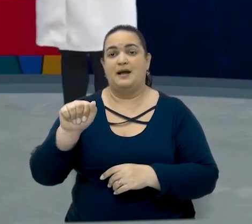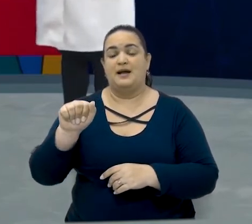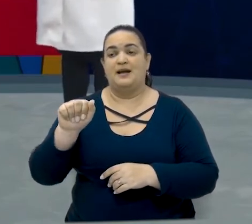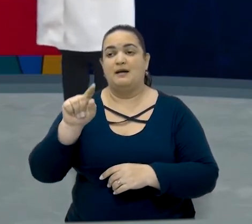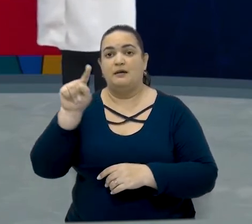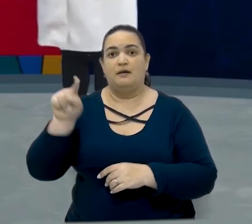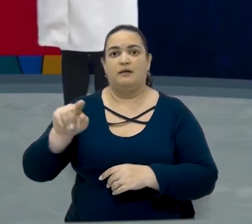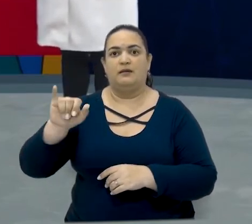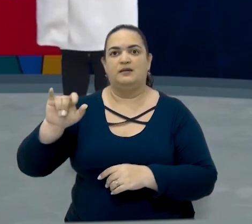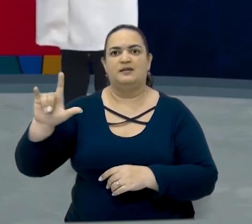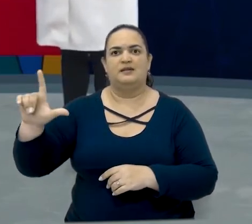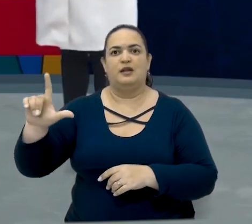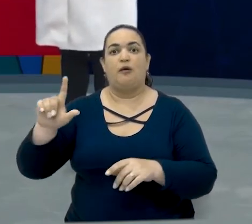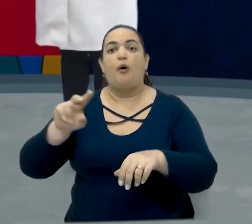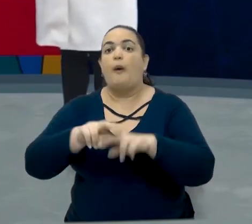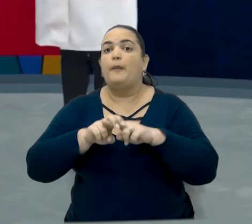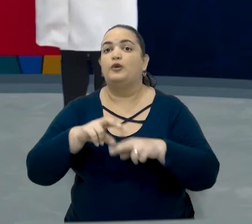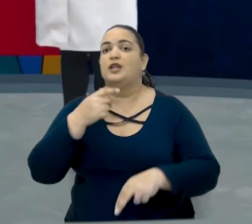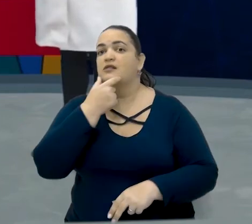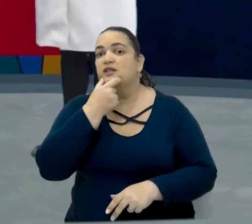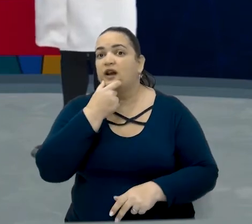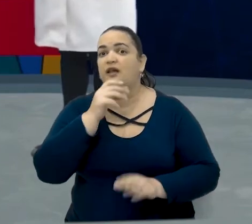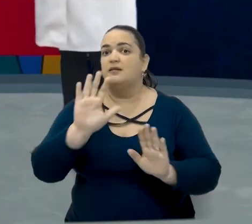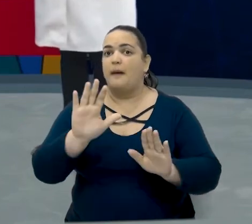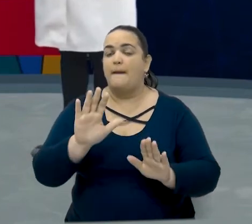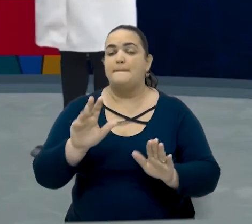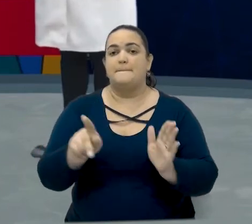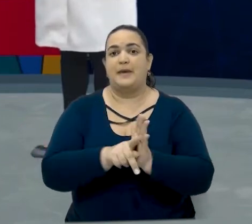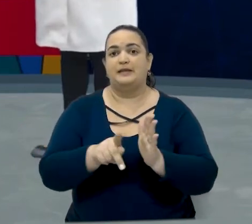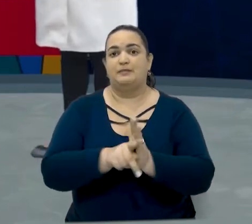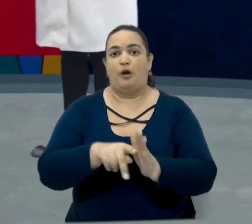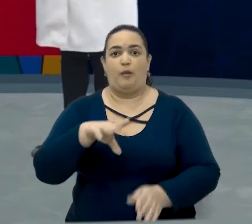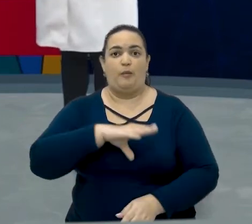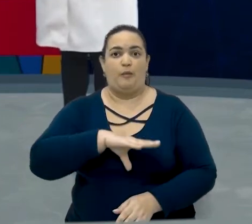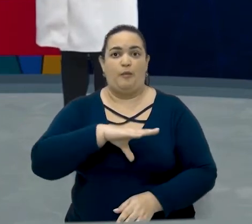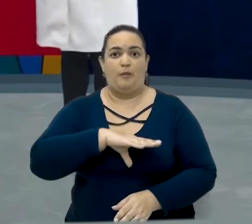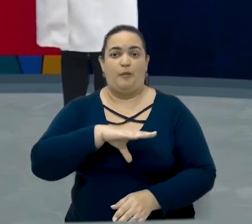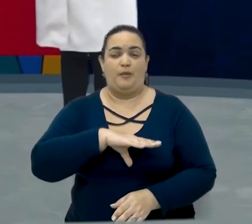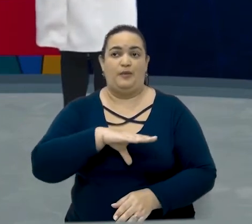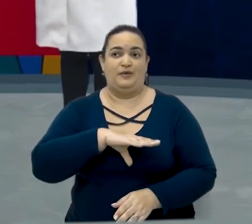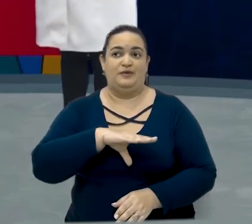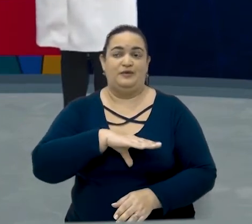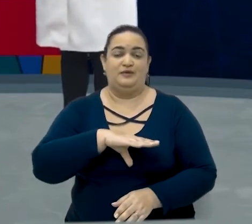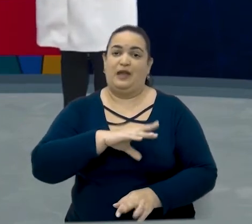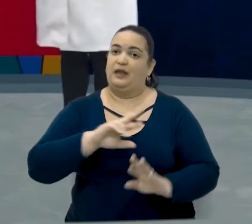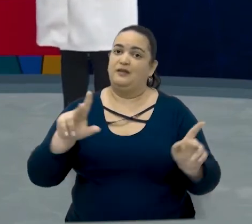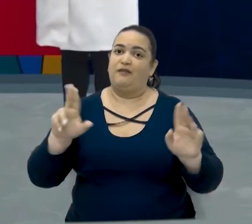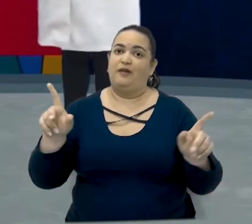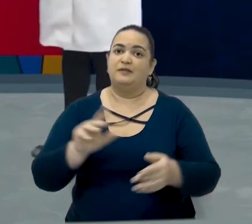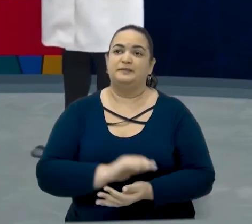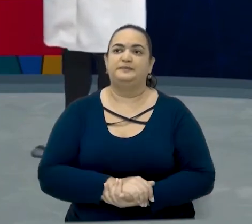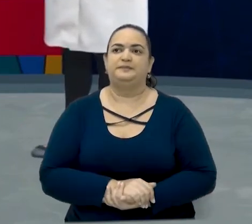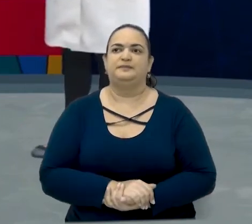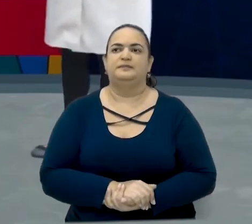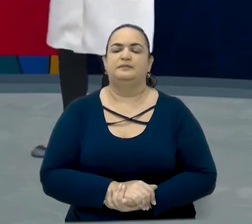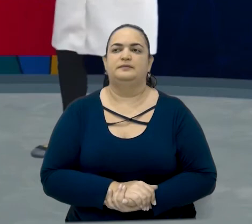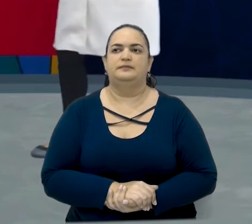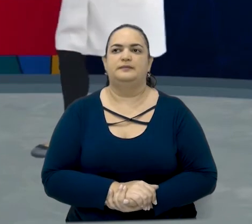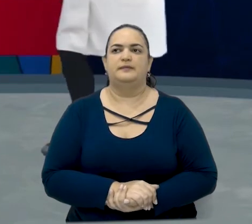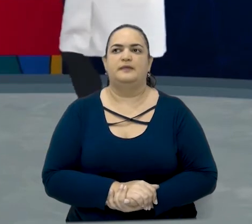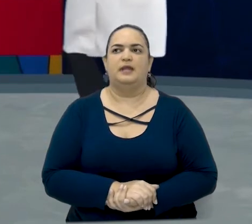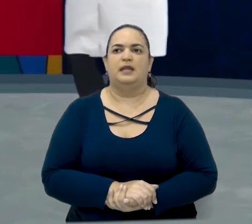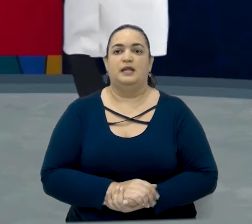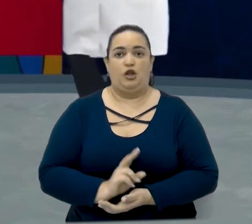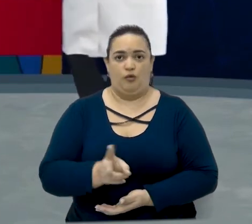isso, é importante, certo? O nome do país, né? O nosso país em inglês é com Z. Brazil. Continuando a pergunta,